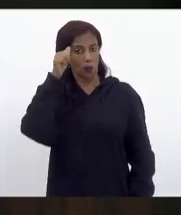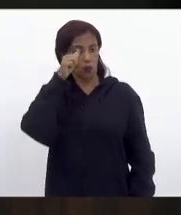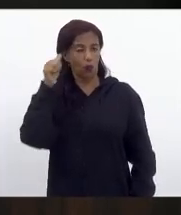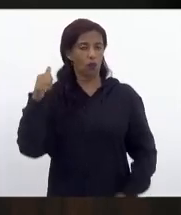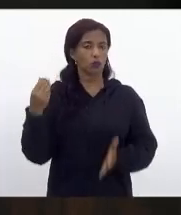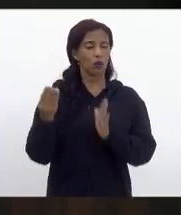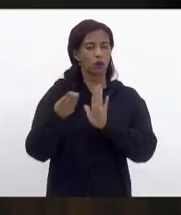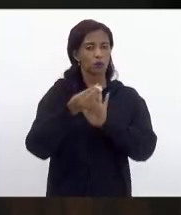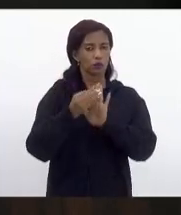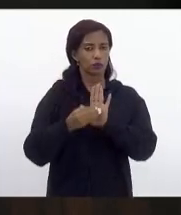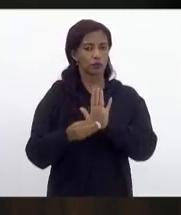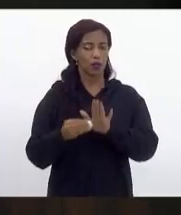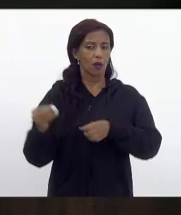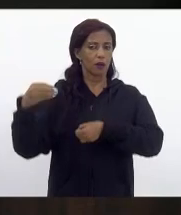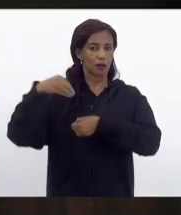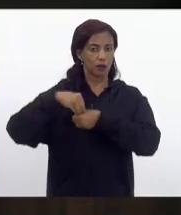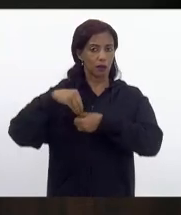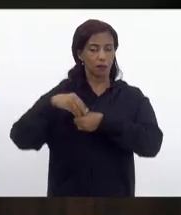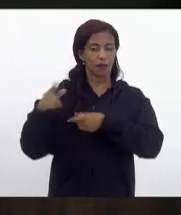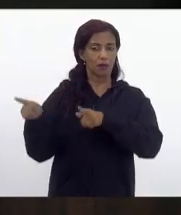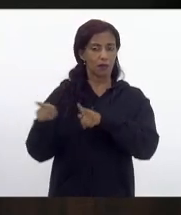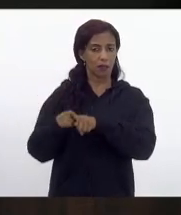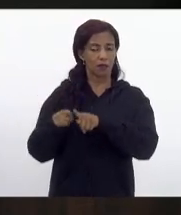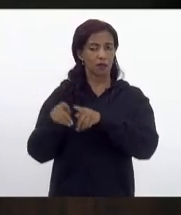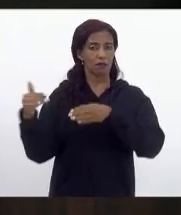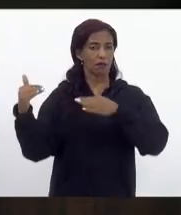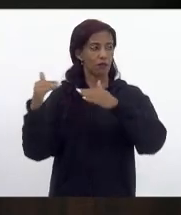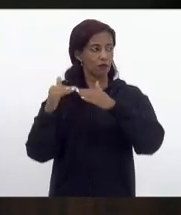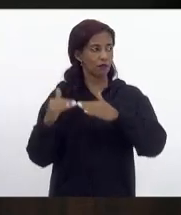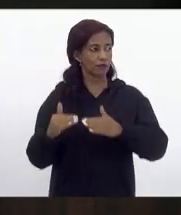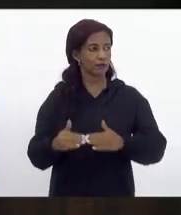Internas e Proposições Externas é favorável.